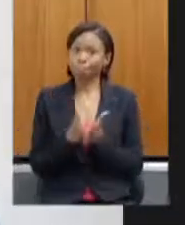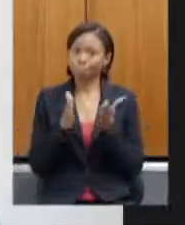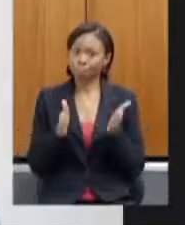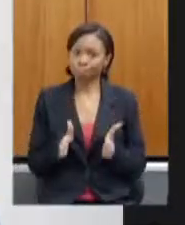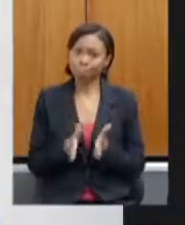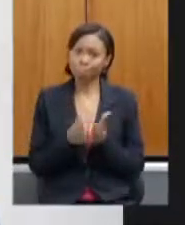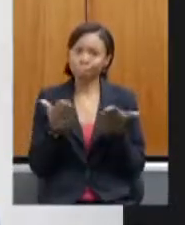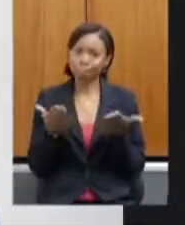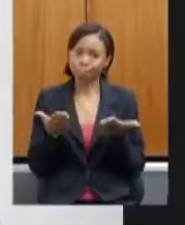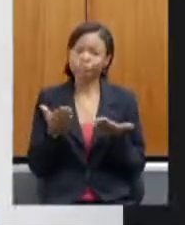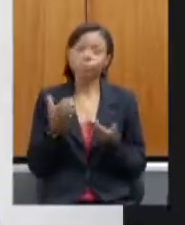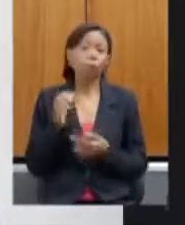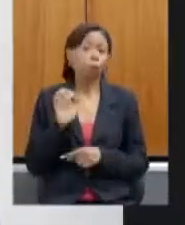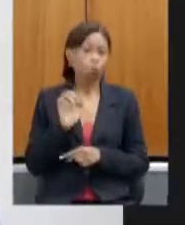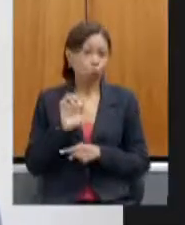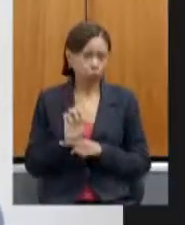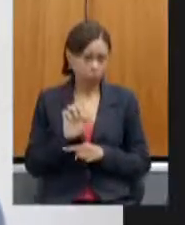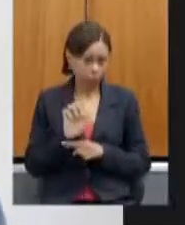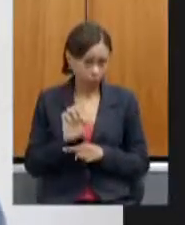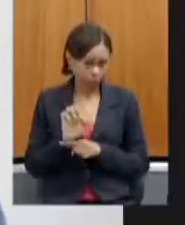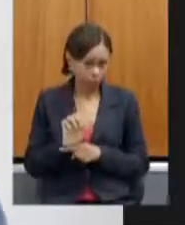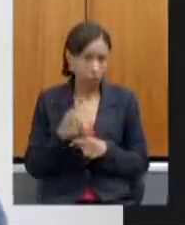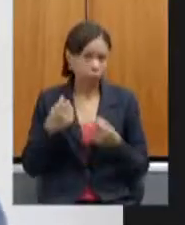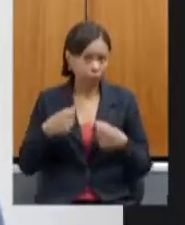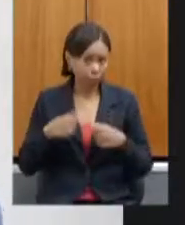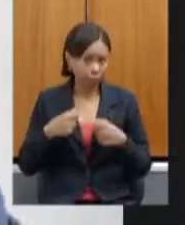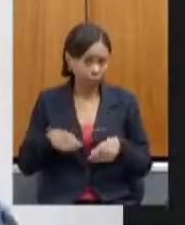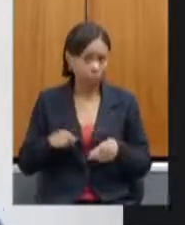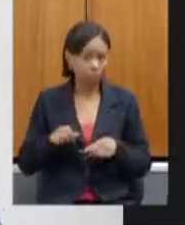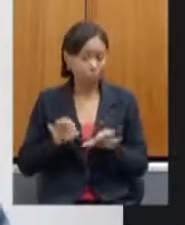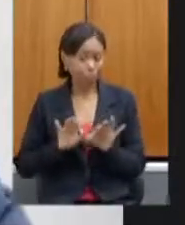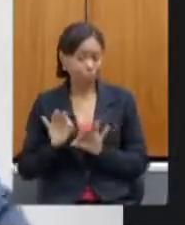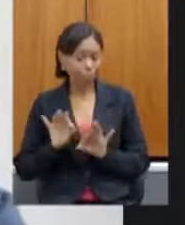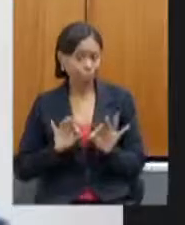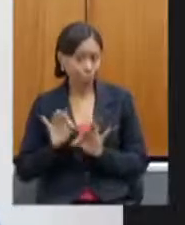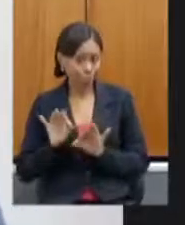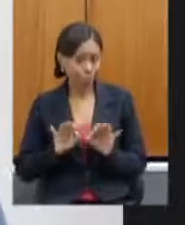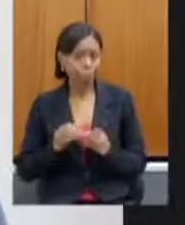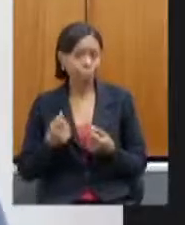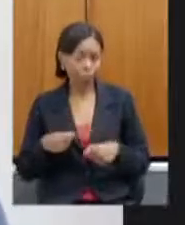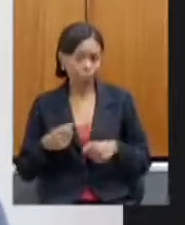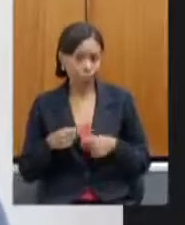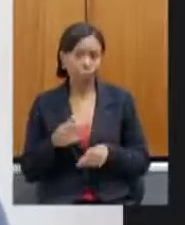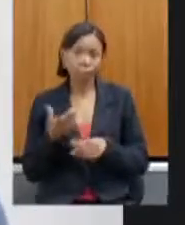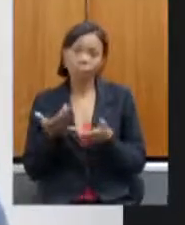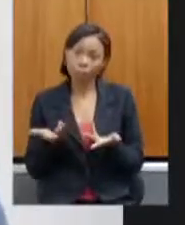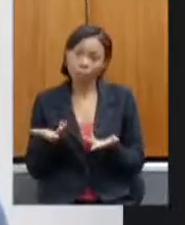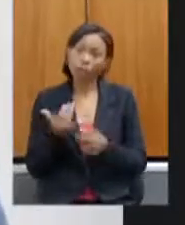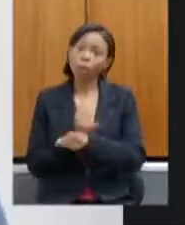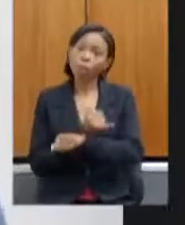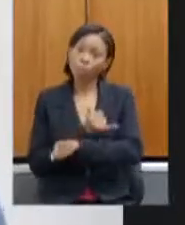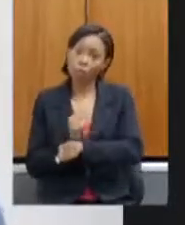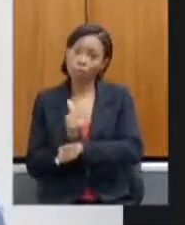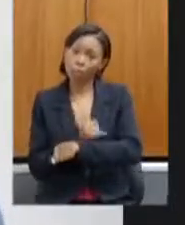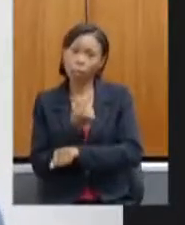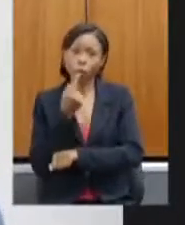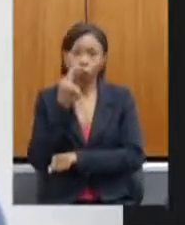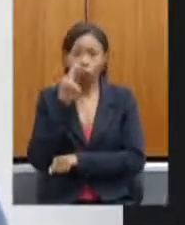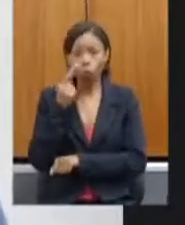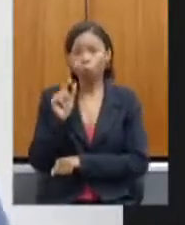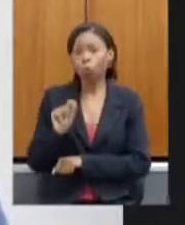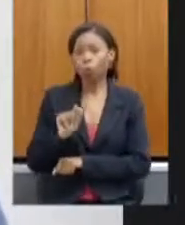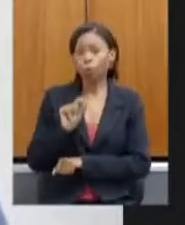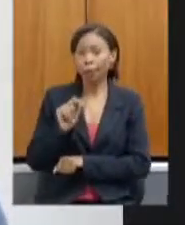para isso e uma das estratégias que eu vejo é exatamente a compra institucional, porque